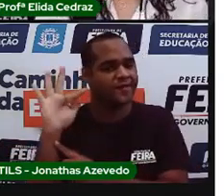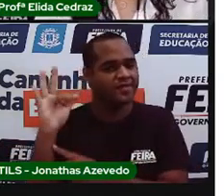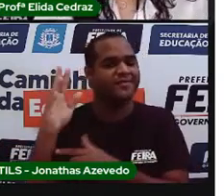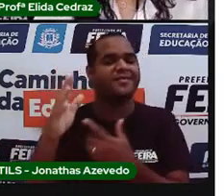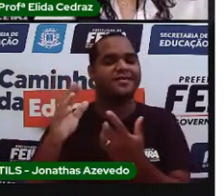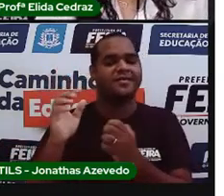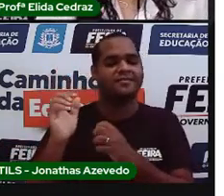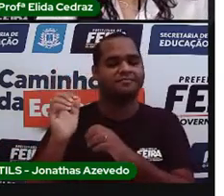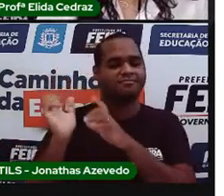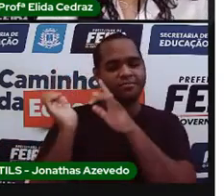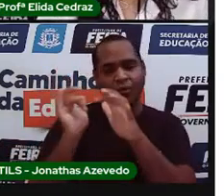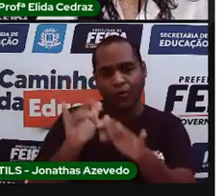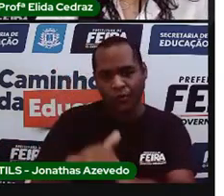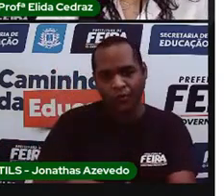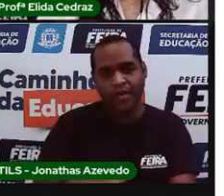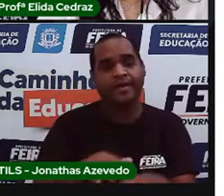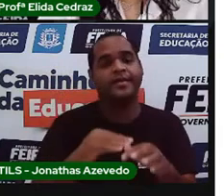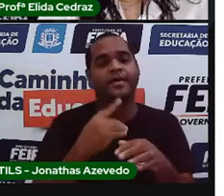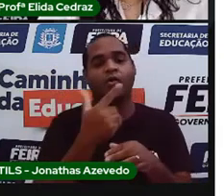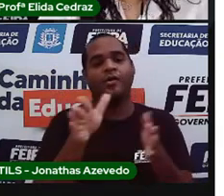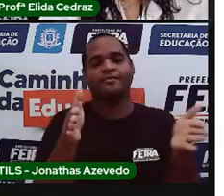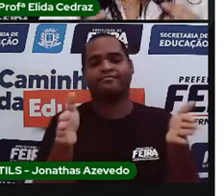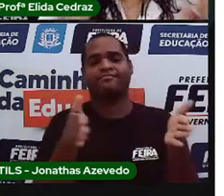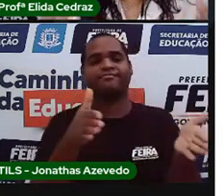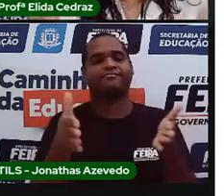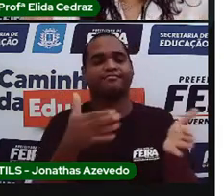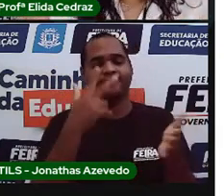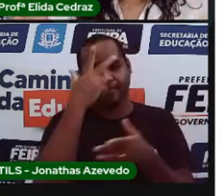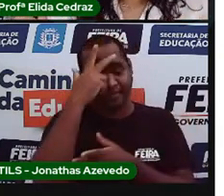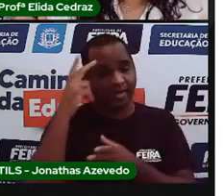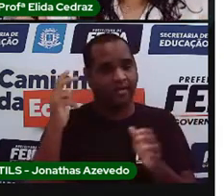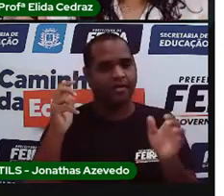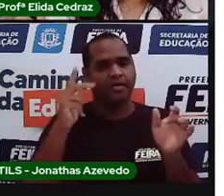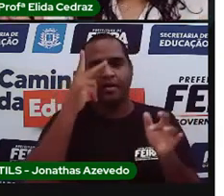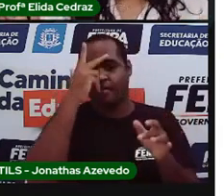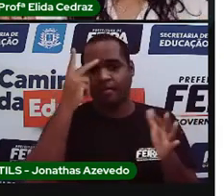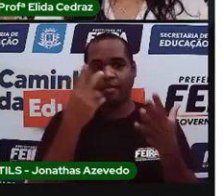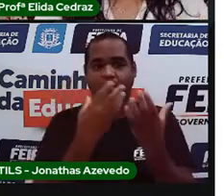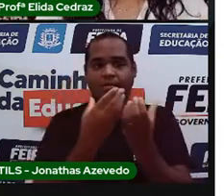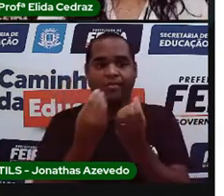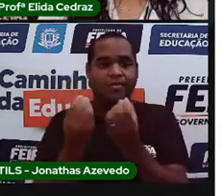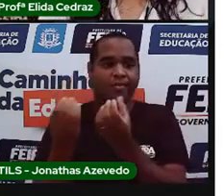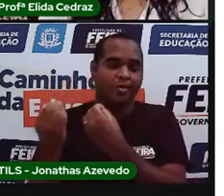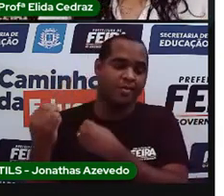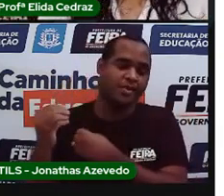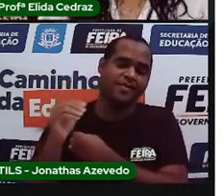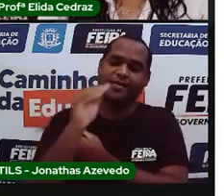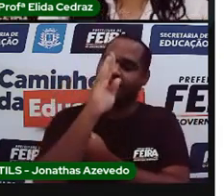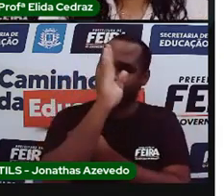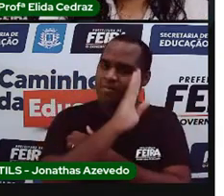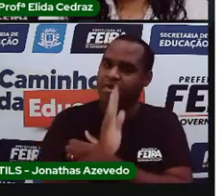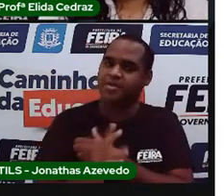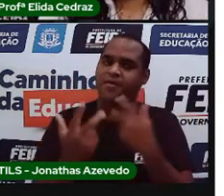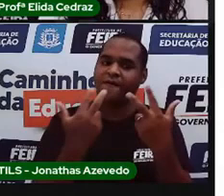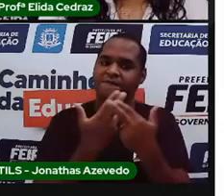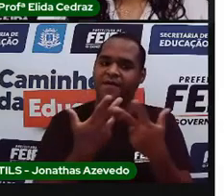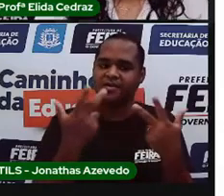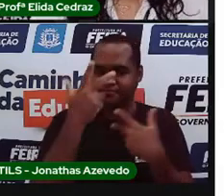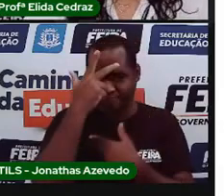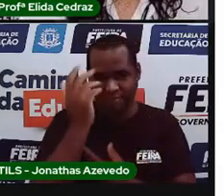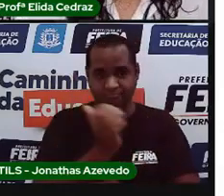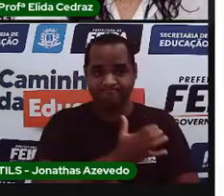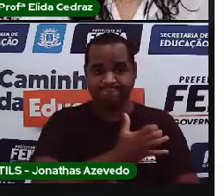E depois veio um período em que tivemos muitos povos. Porque o Brasil é um país muito rico,